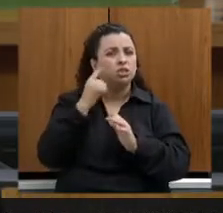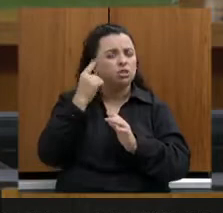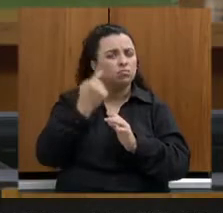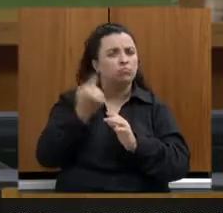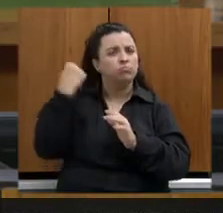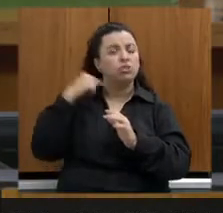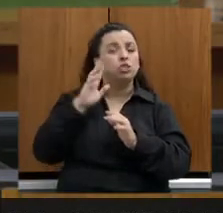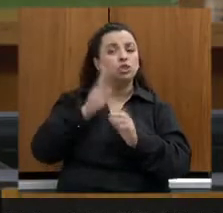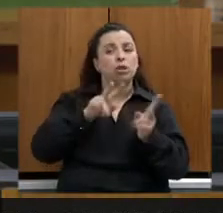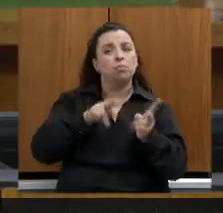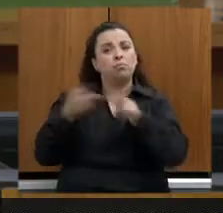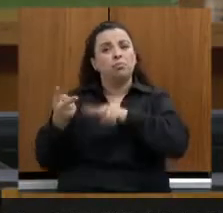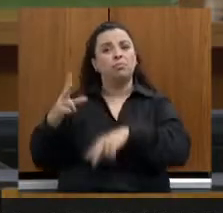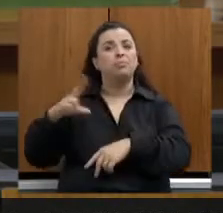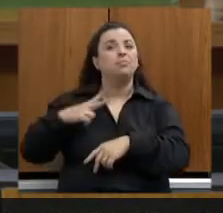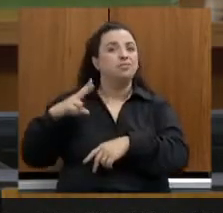sucesso.